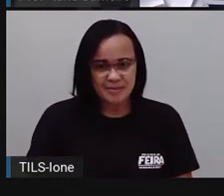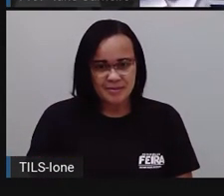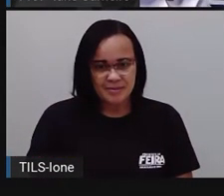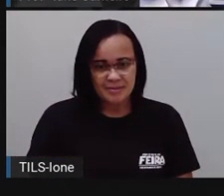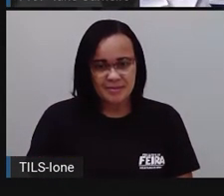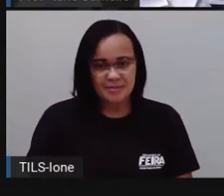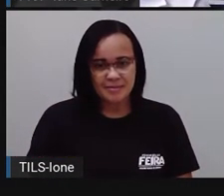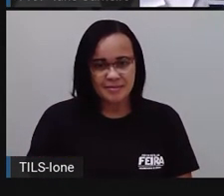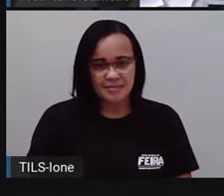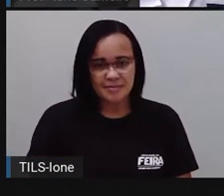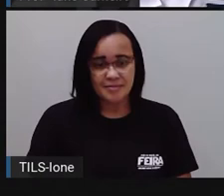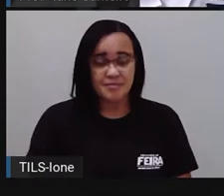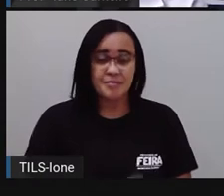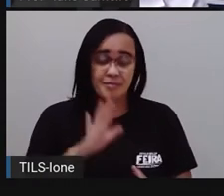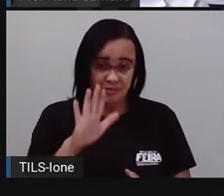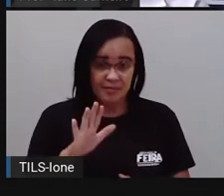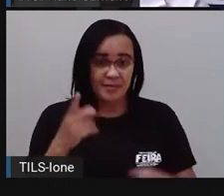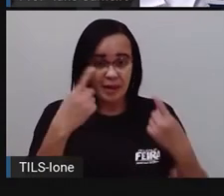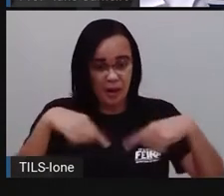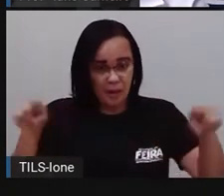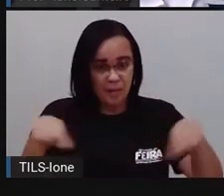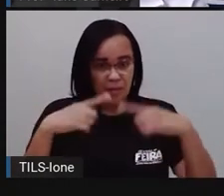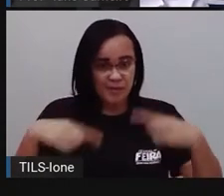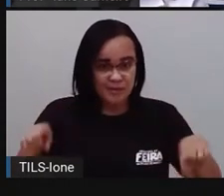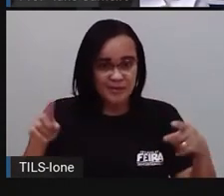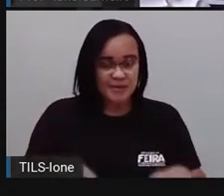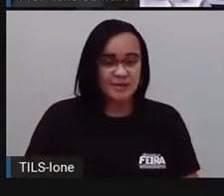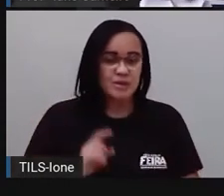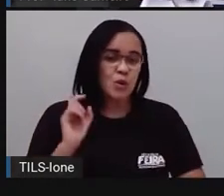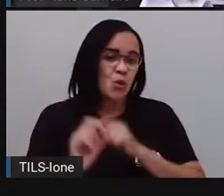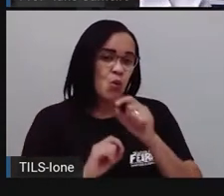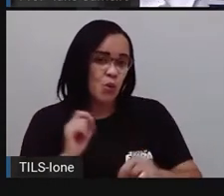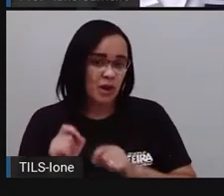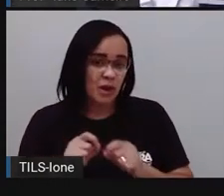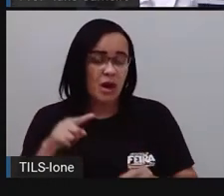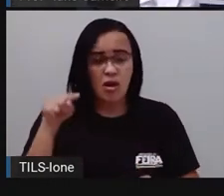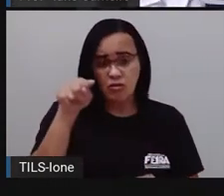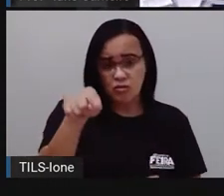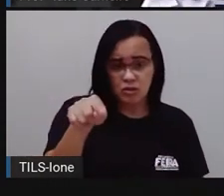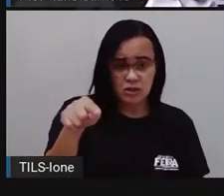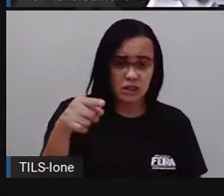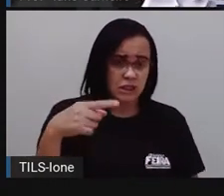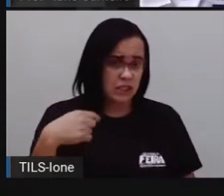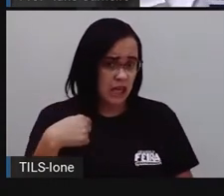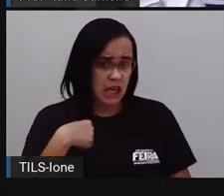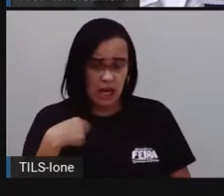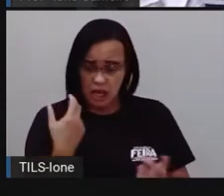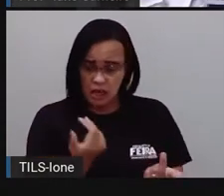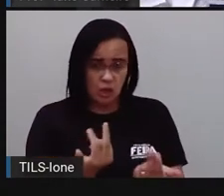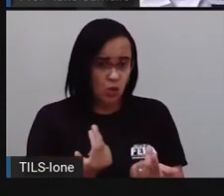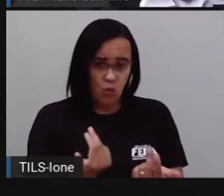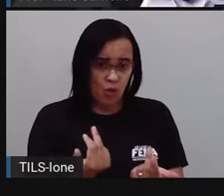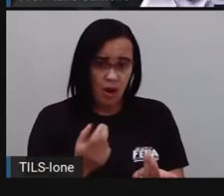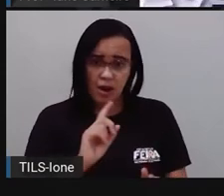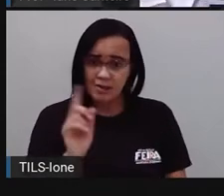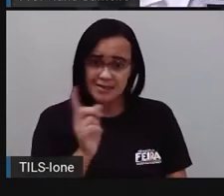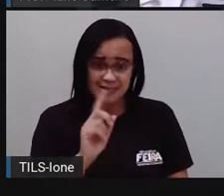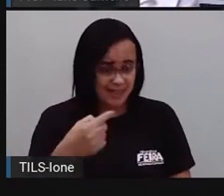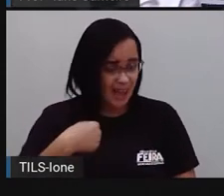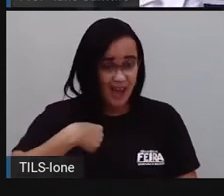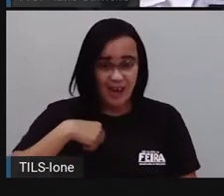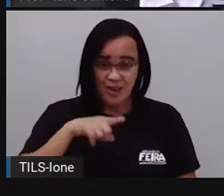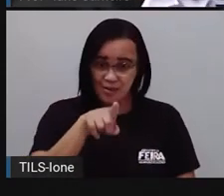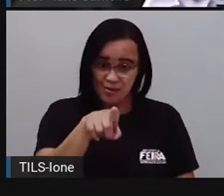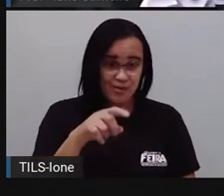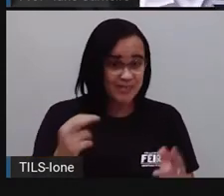não. Mas o refrão fala assim, ó. Você não é igual a mim. Eu não sou igual a você.